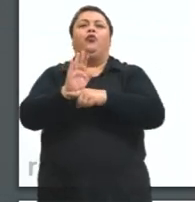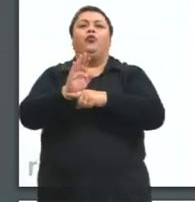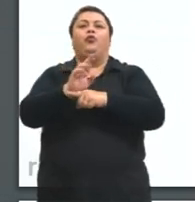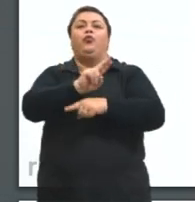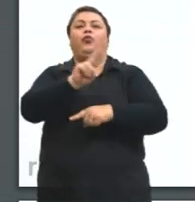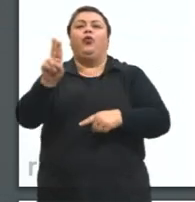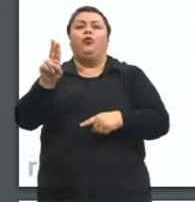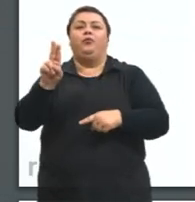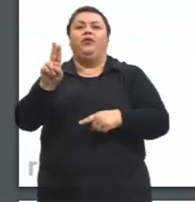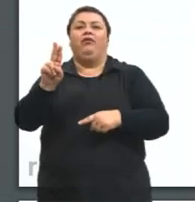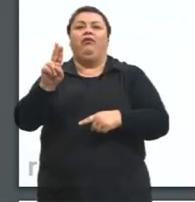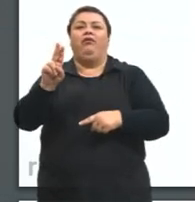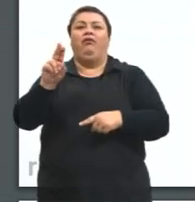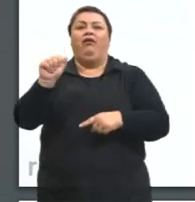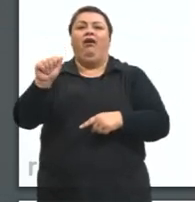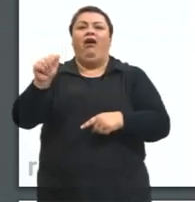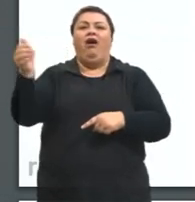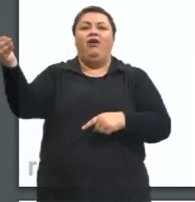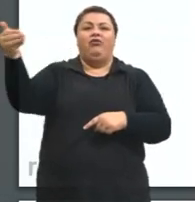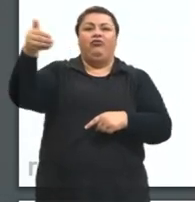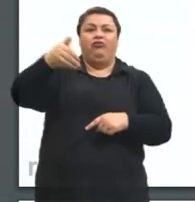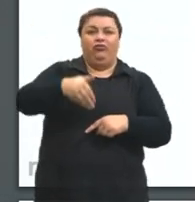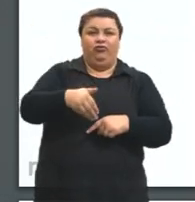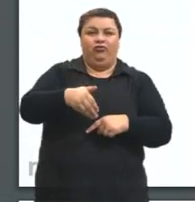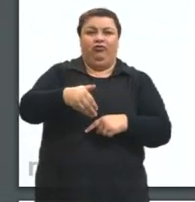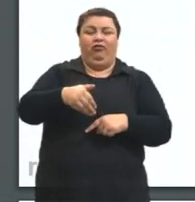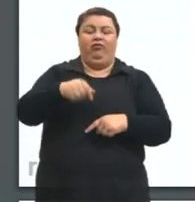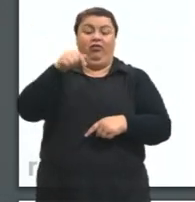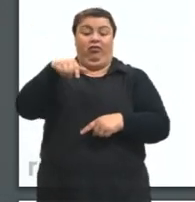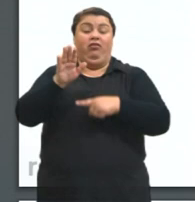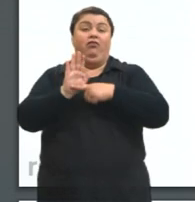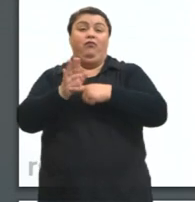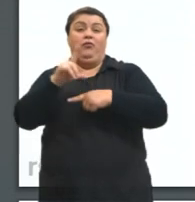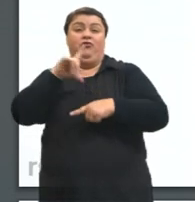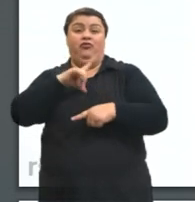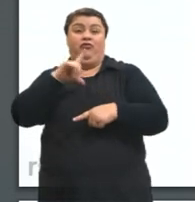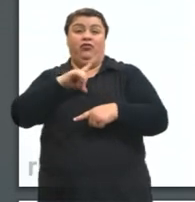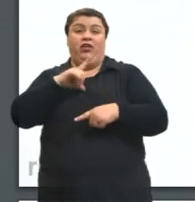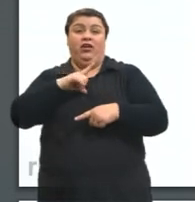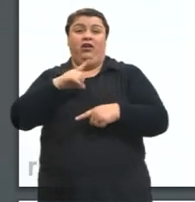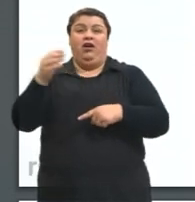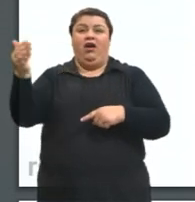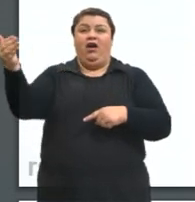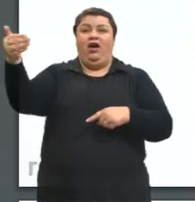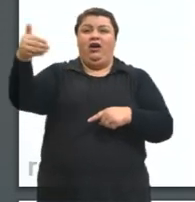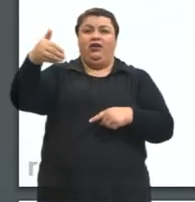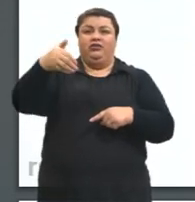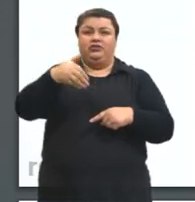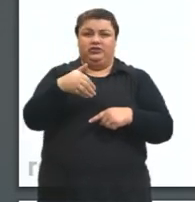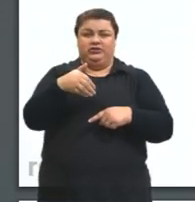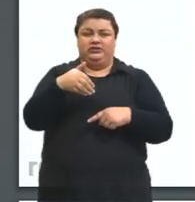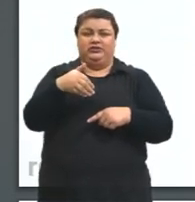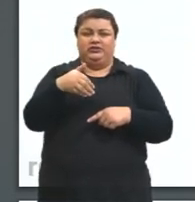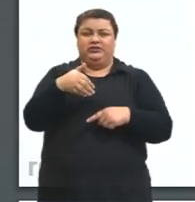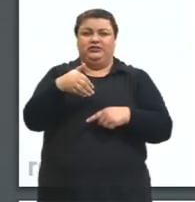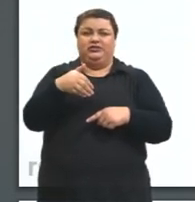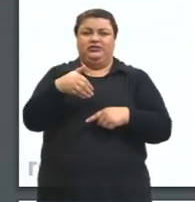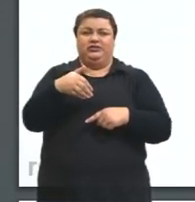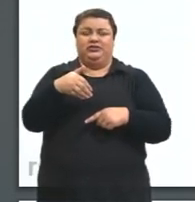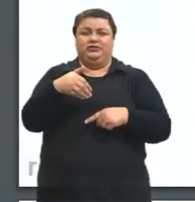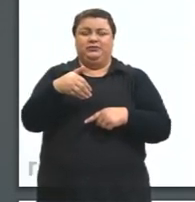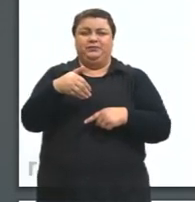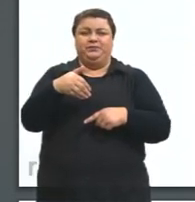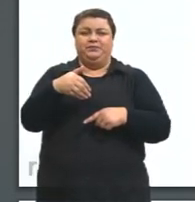A Chegada. E nesse filme a gente tem A Chegada, bem redundante, mas é exatamente isso,